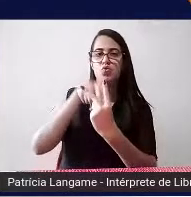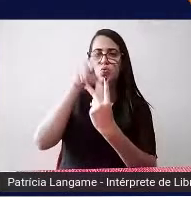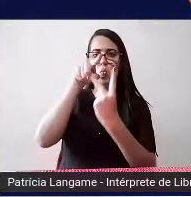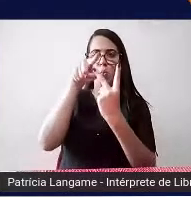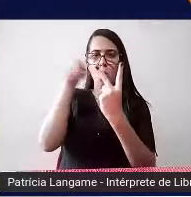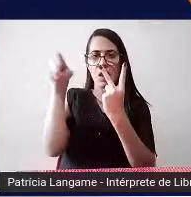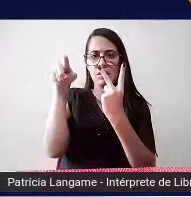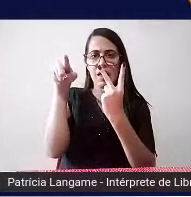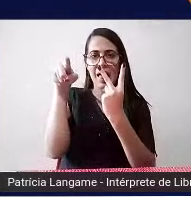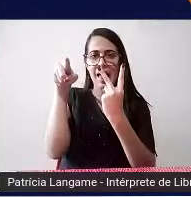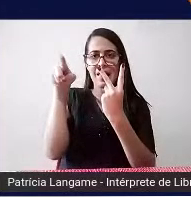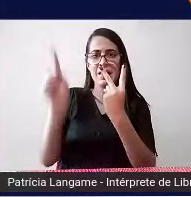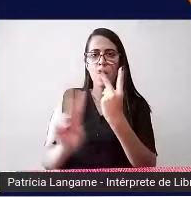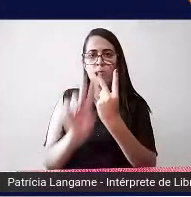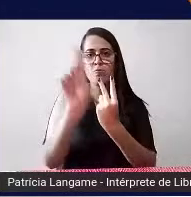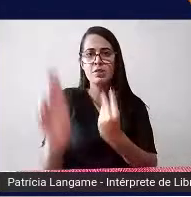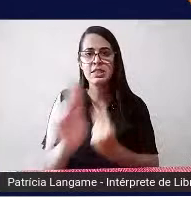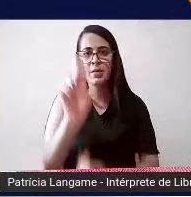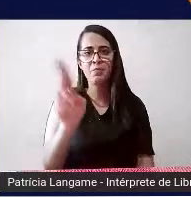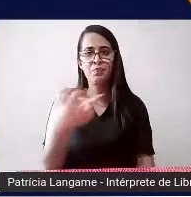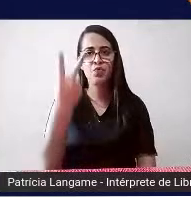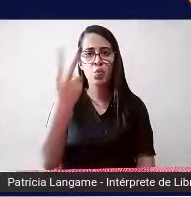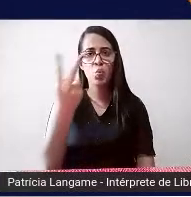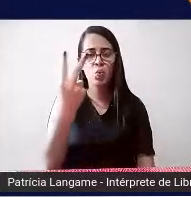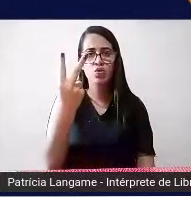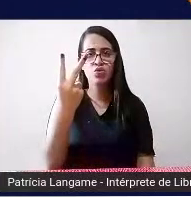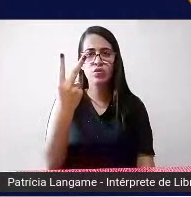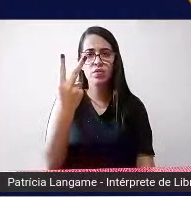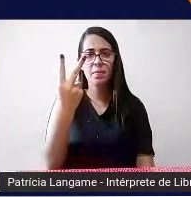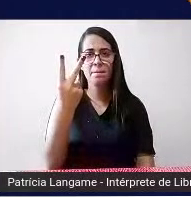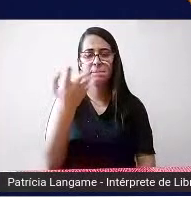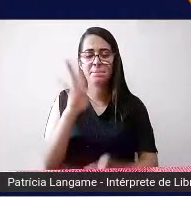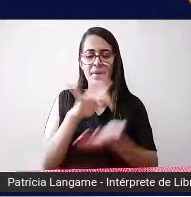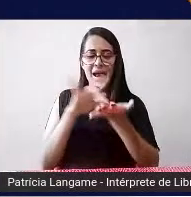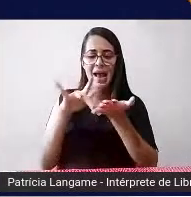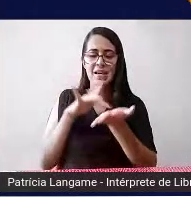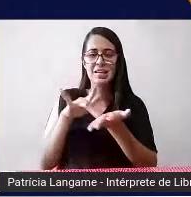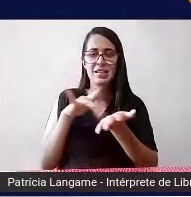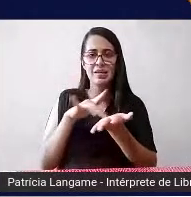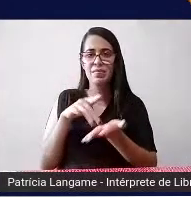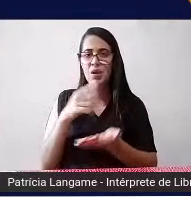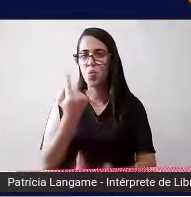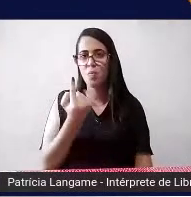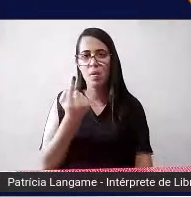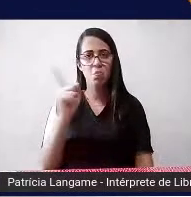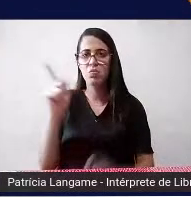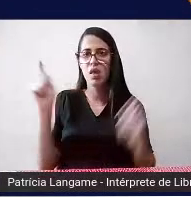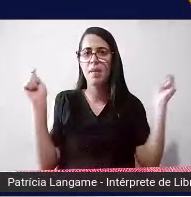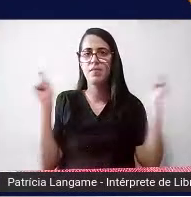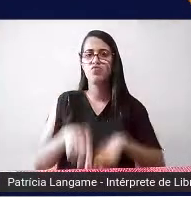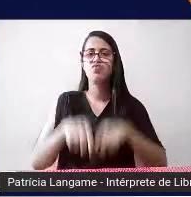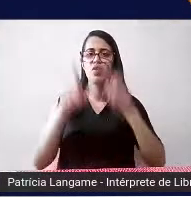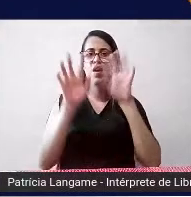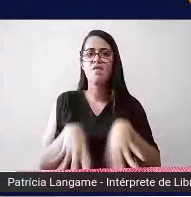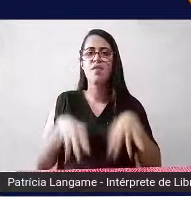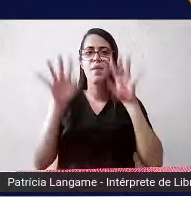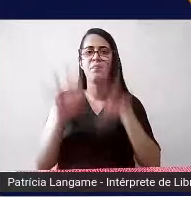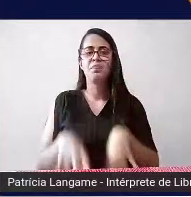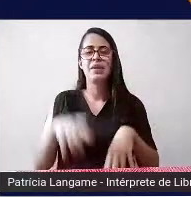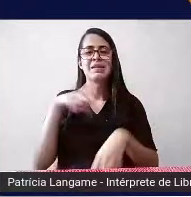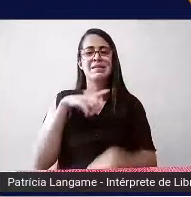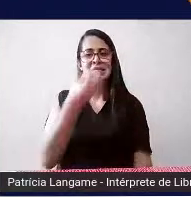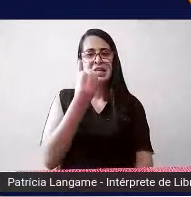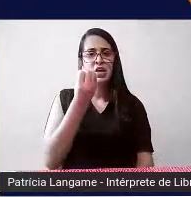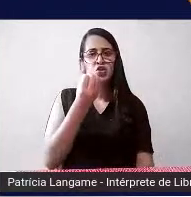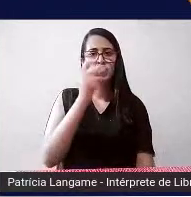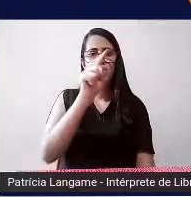gente são utilizados duas células braile porque uma só não dá conta de escrever se a gente tem seis pontos numa